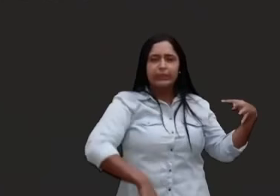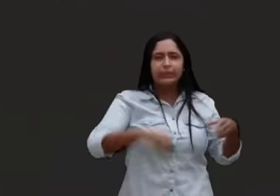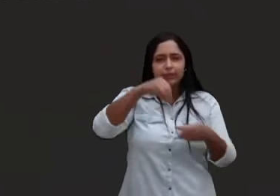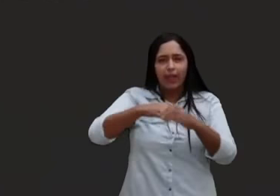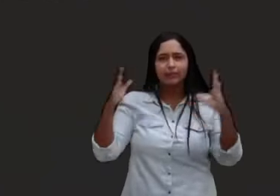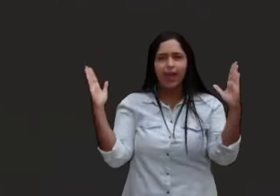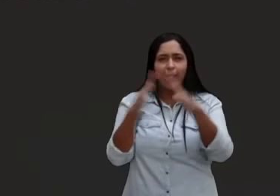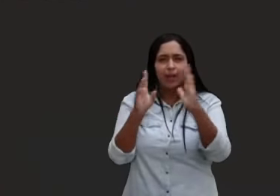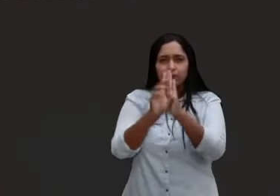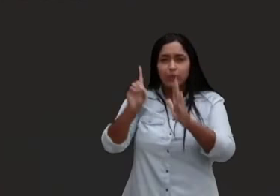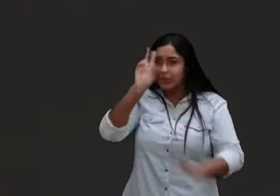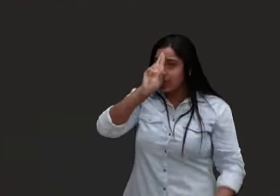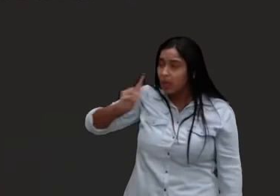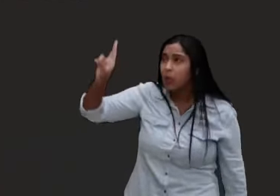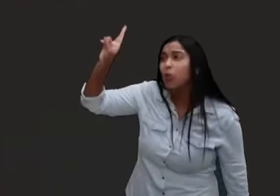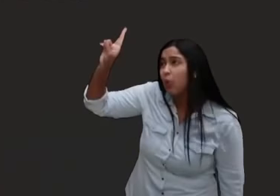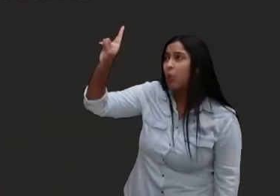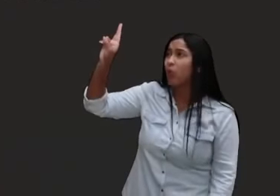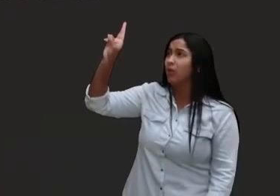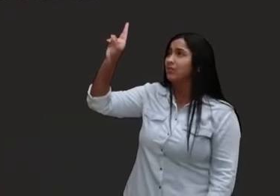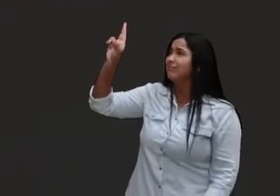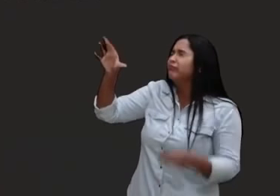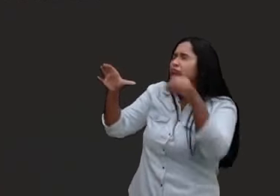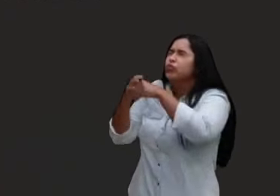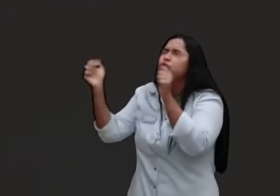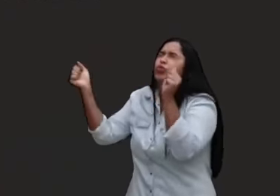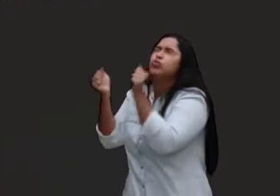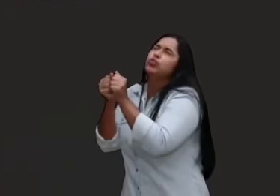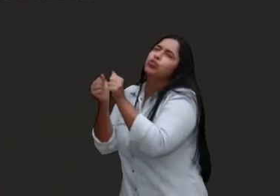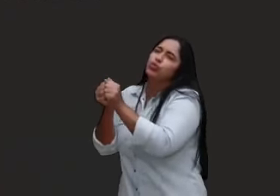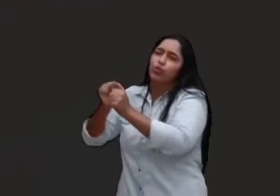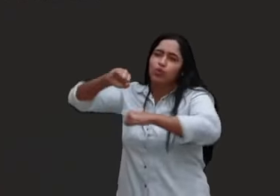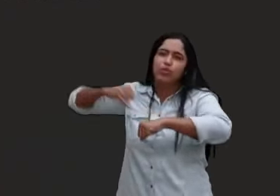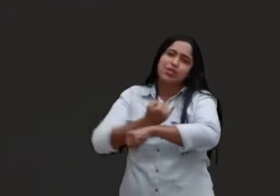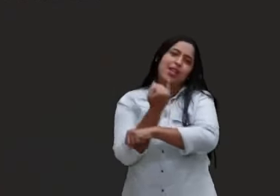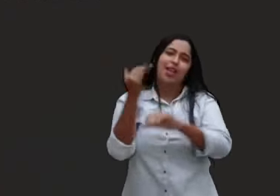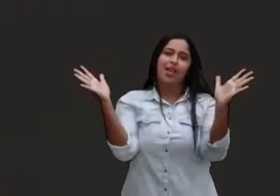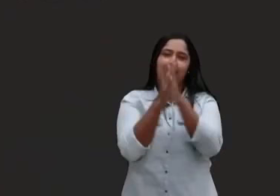no seu interior, ó Jerusalém, aleluia.